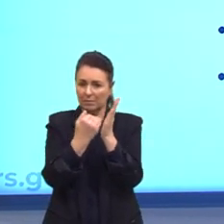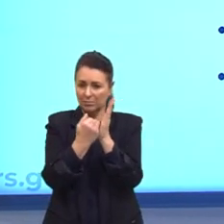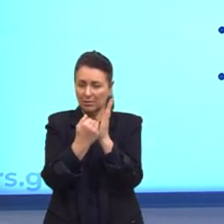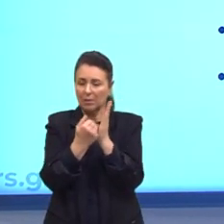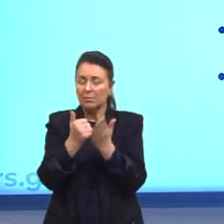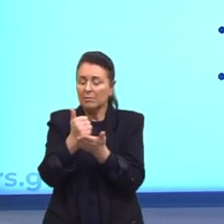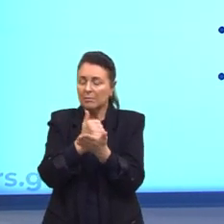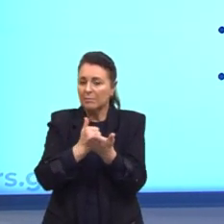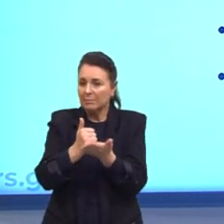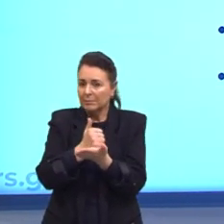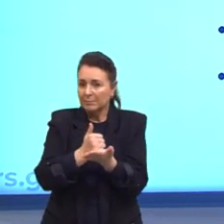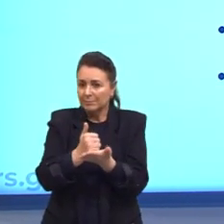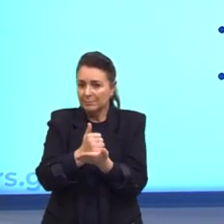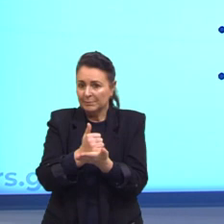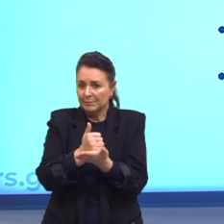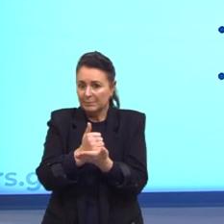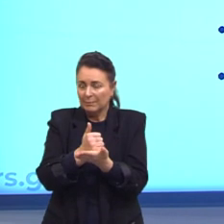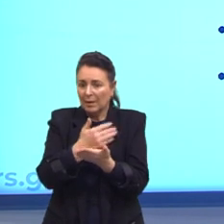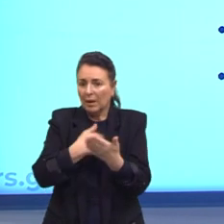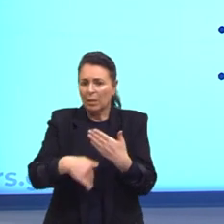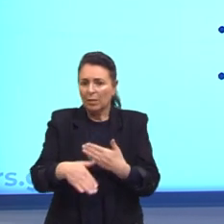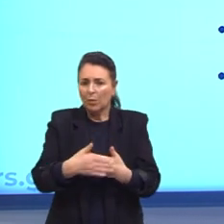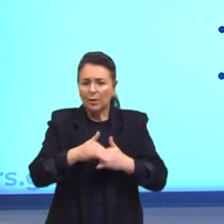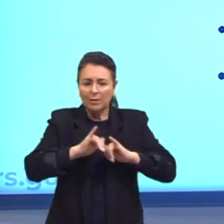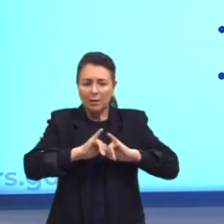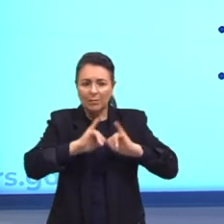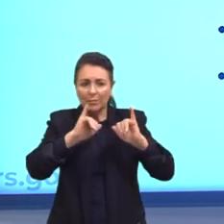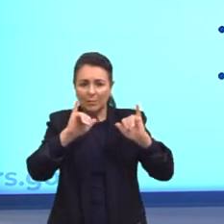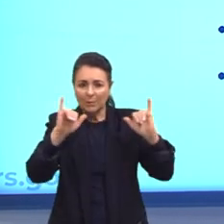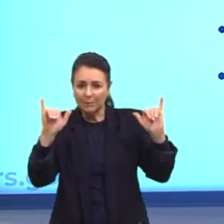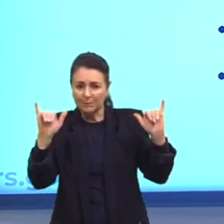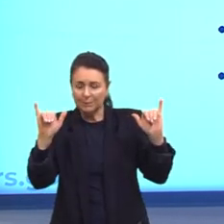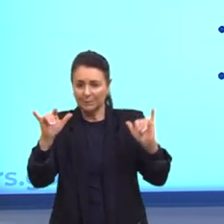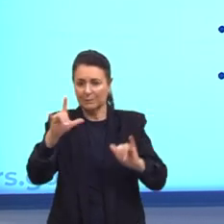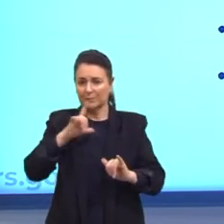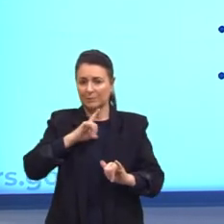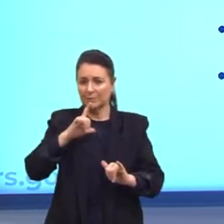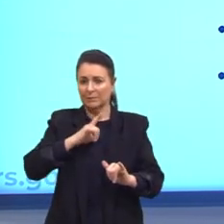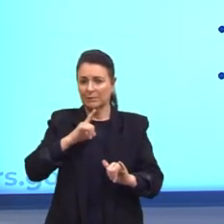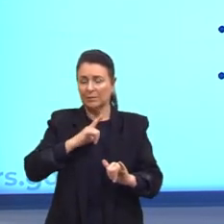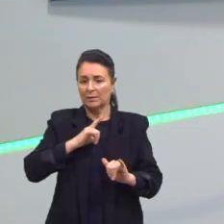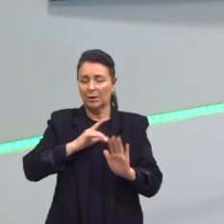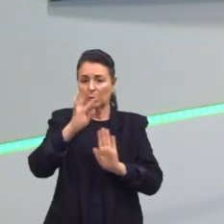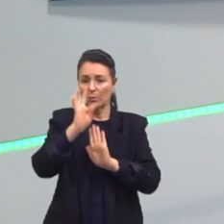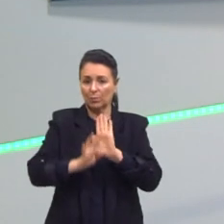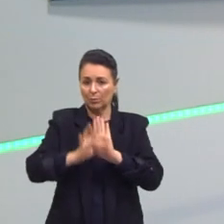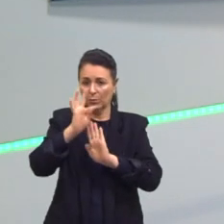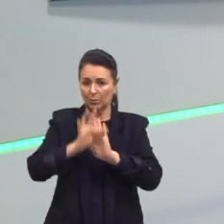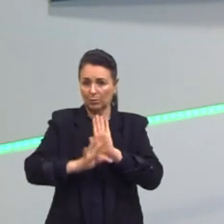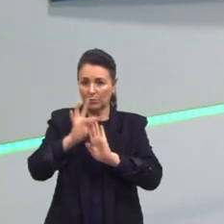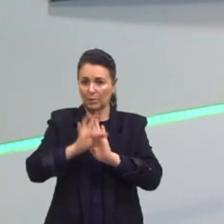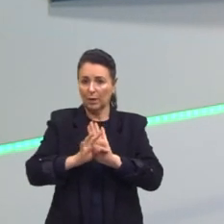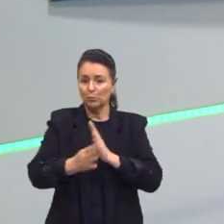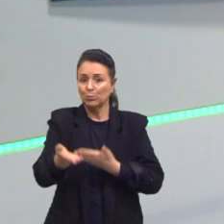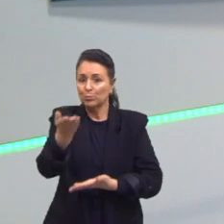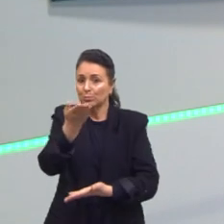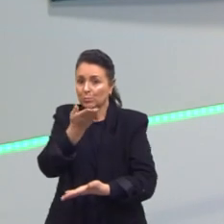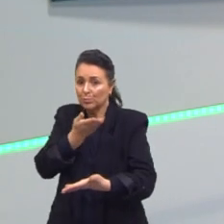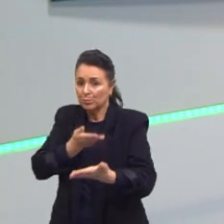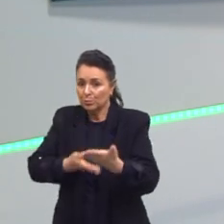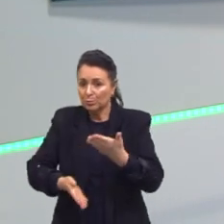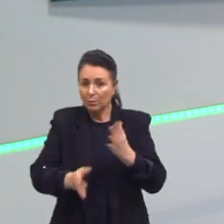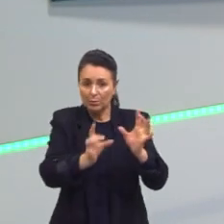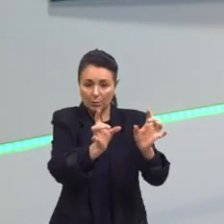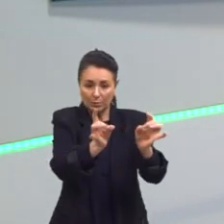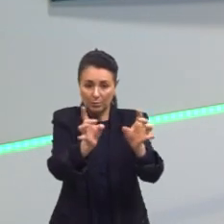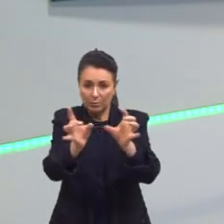básicas, né? E referentes a todas as propagandas. Elas são um texto de caráter comercial, ou